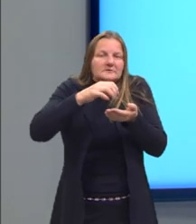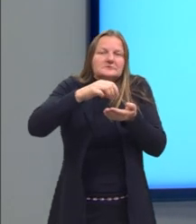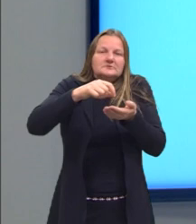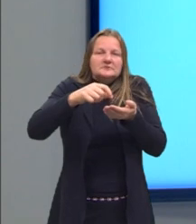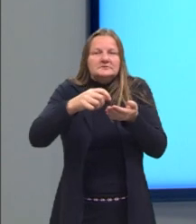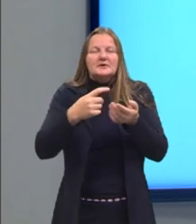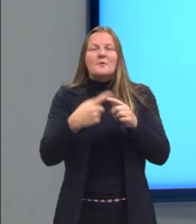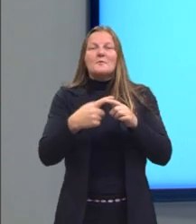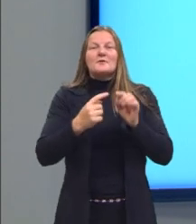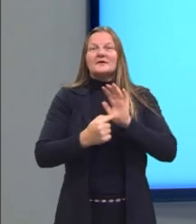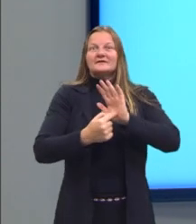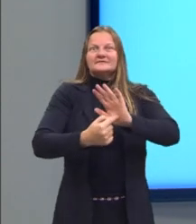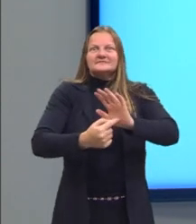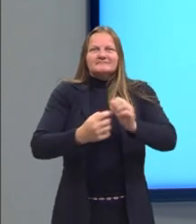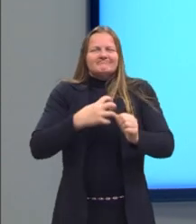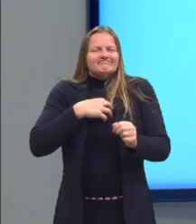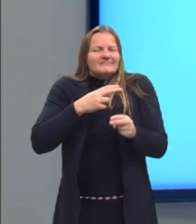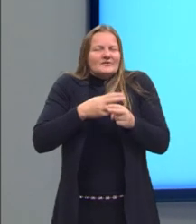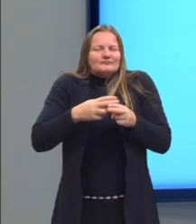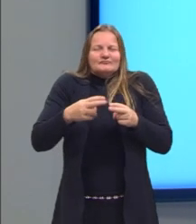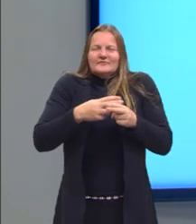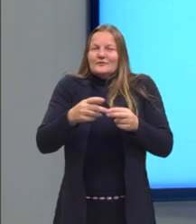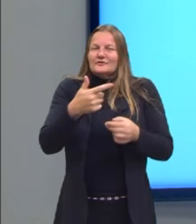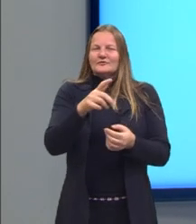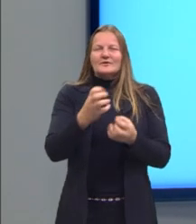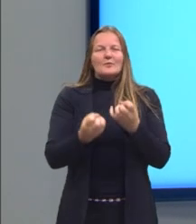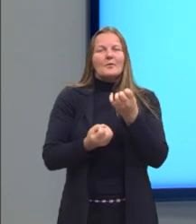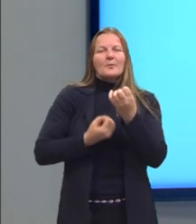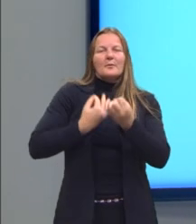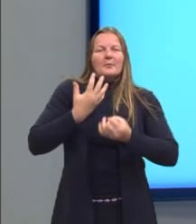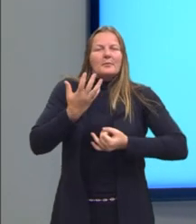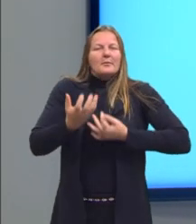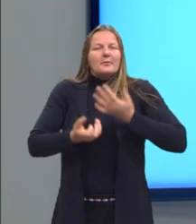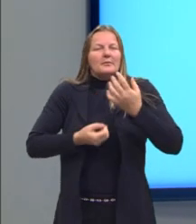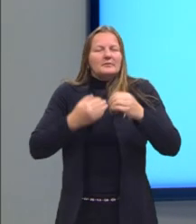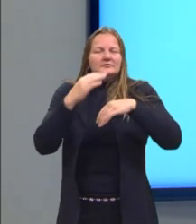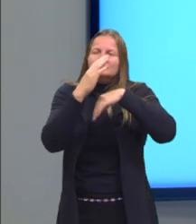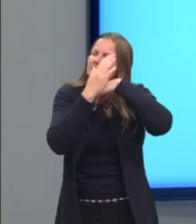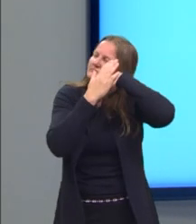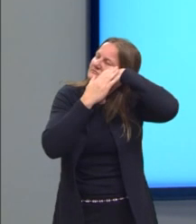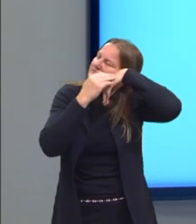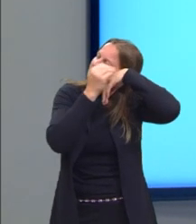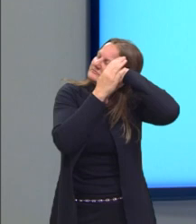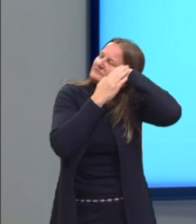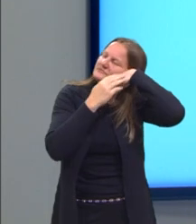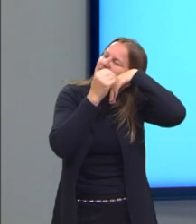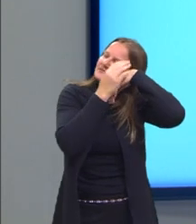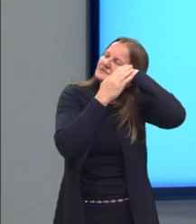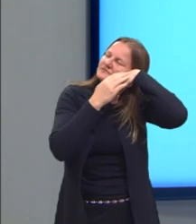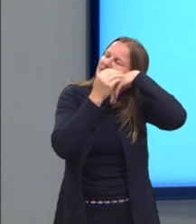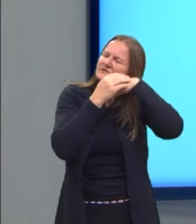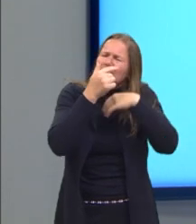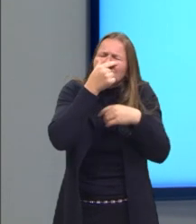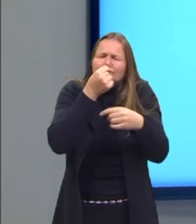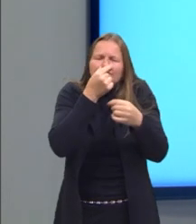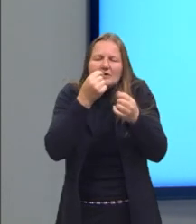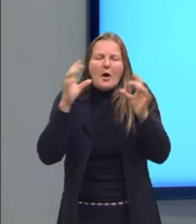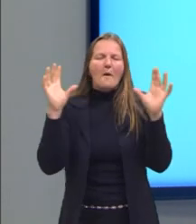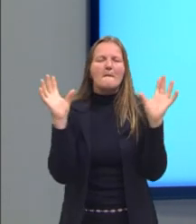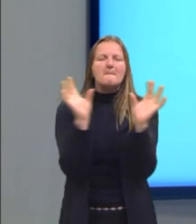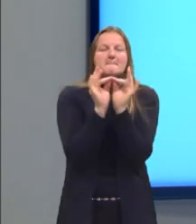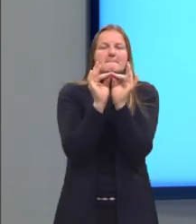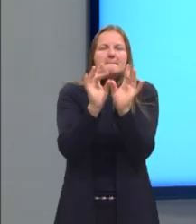isenta, neutra, mas a espuma, a gentileza, a gripe, o contágio.